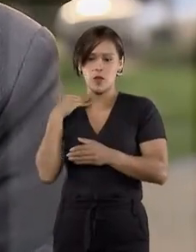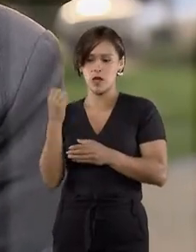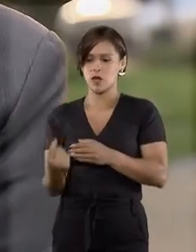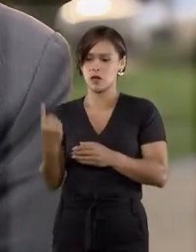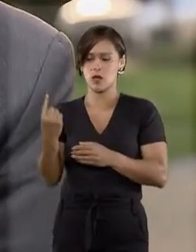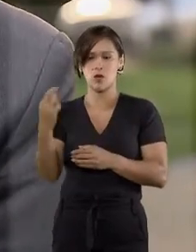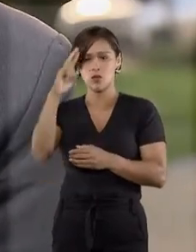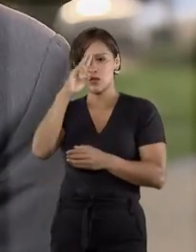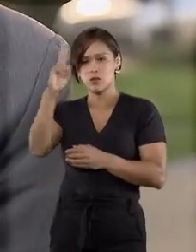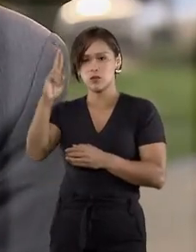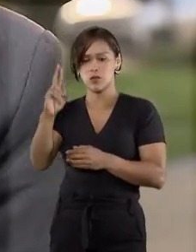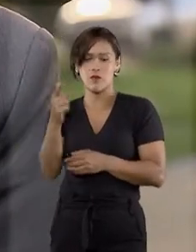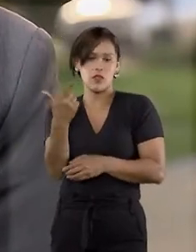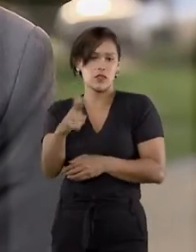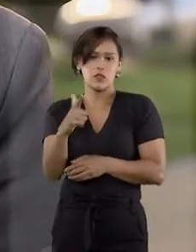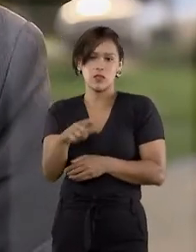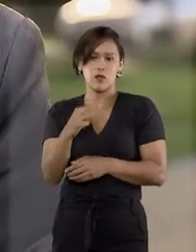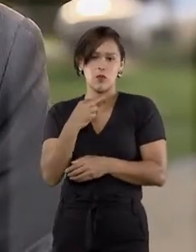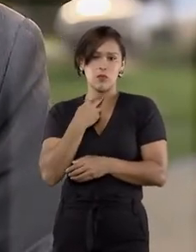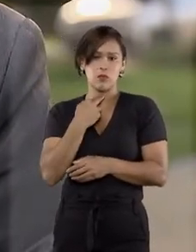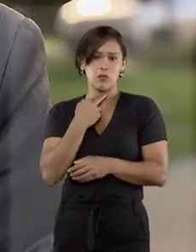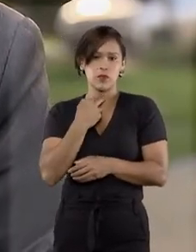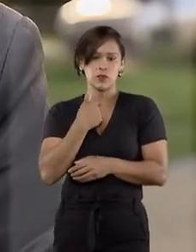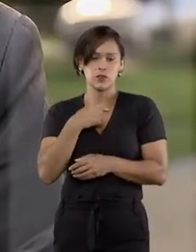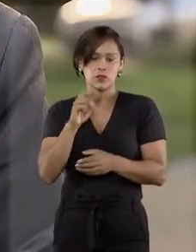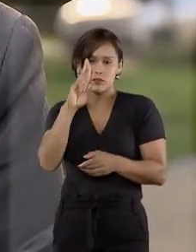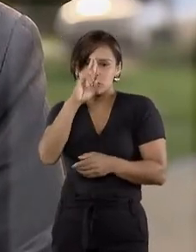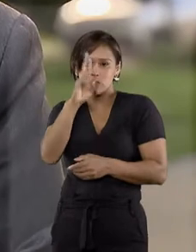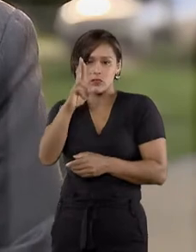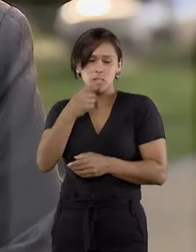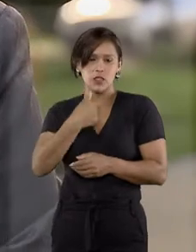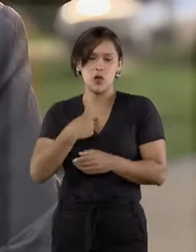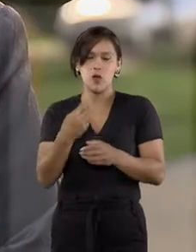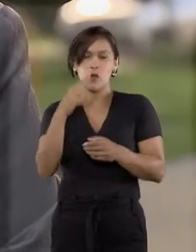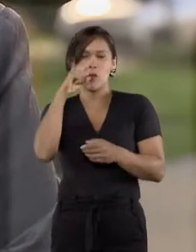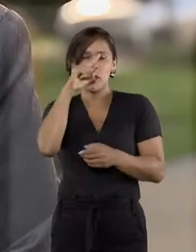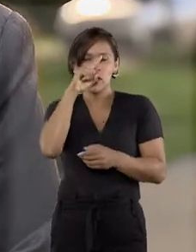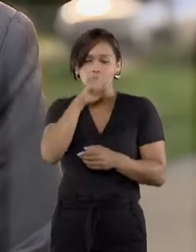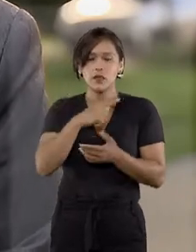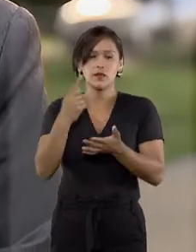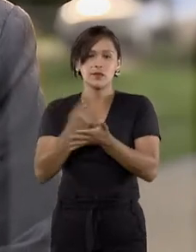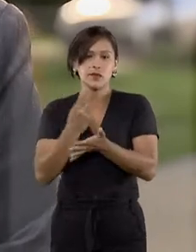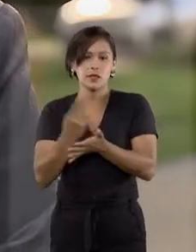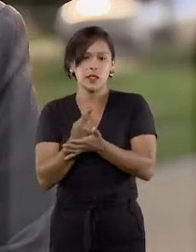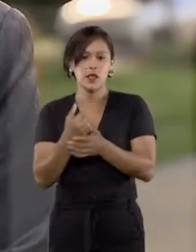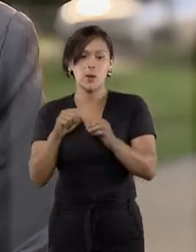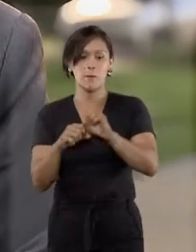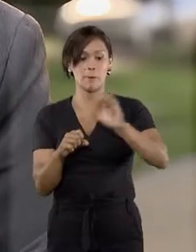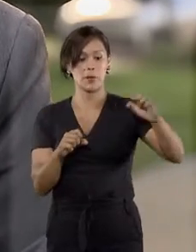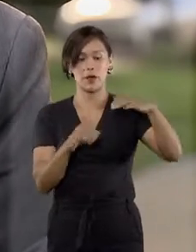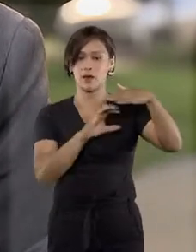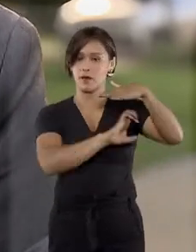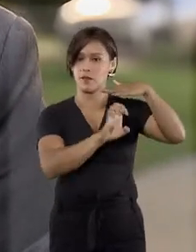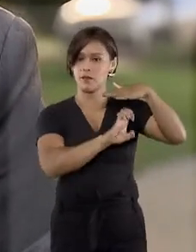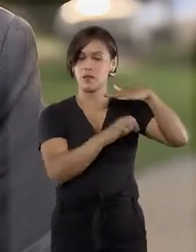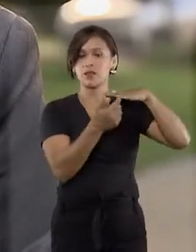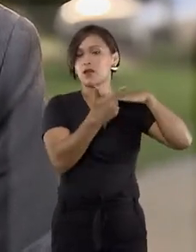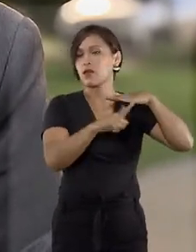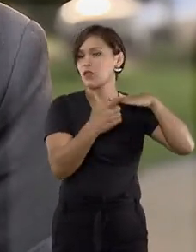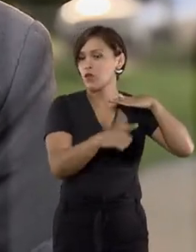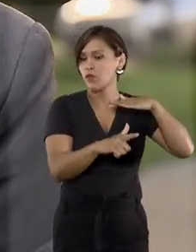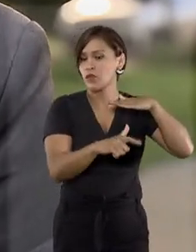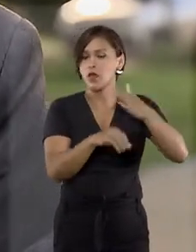como assumir o risco da emissão do boleto para uma empresa que talvez não